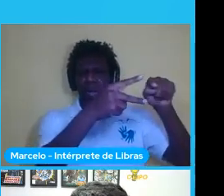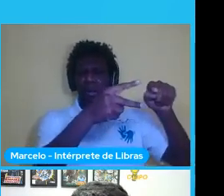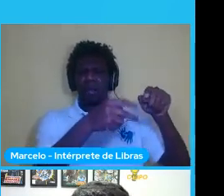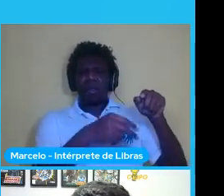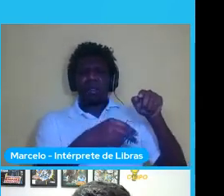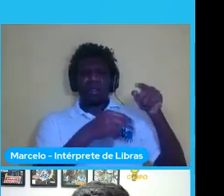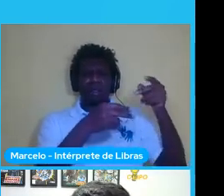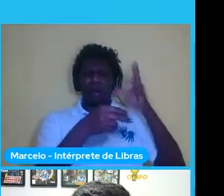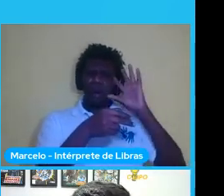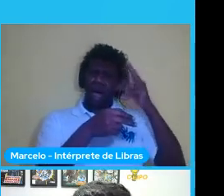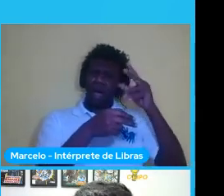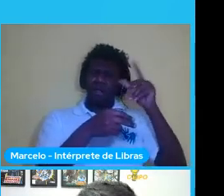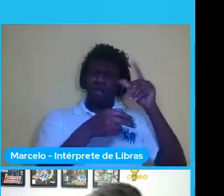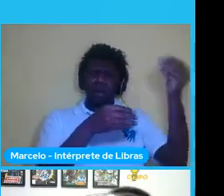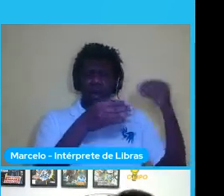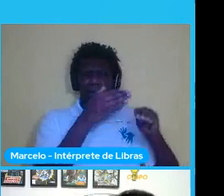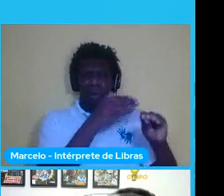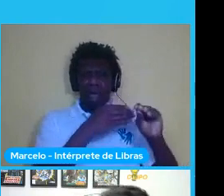abaixo